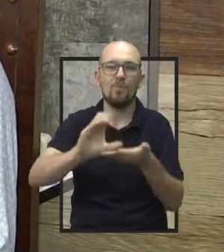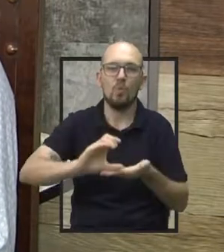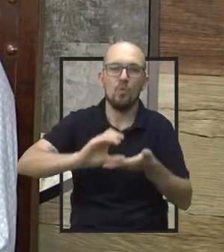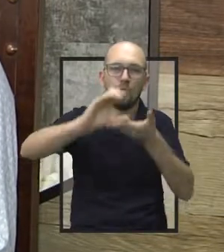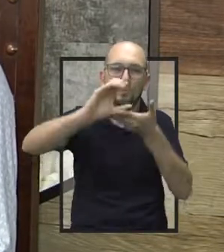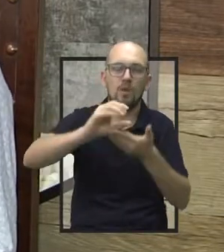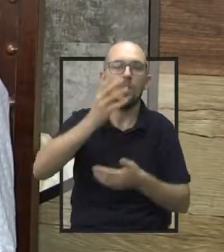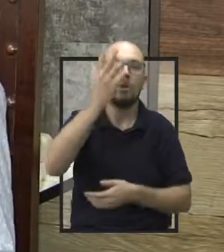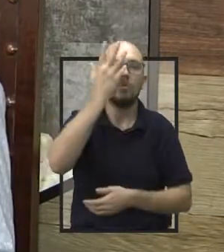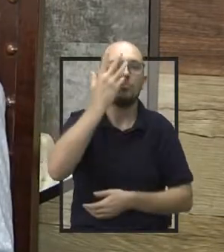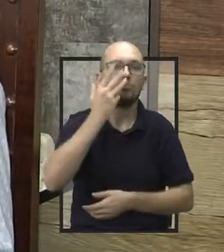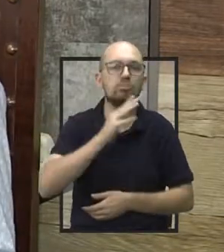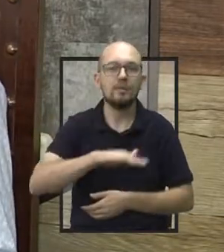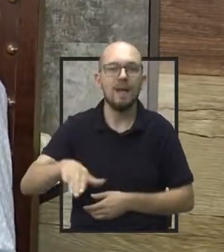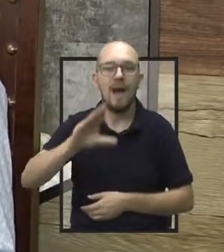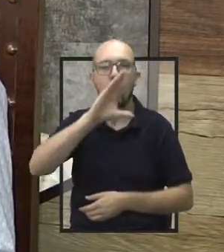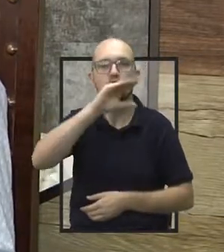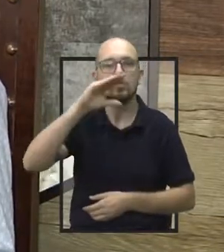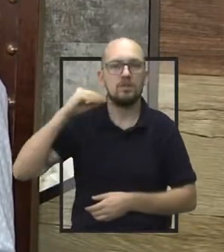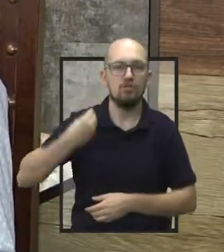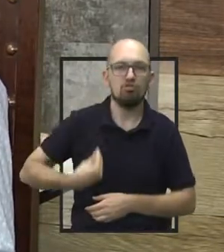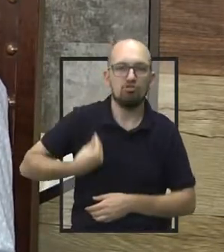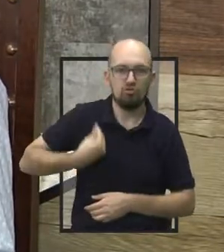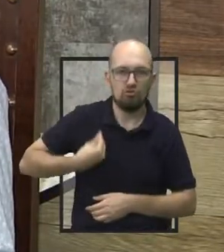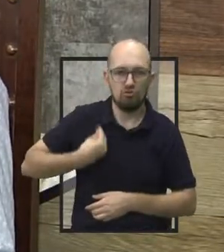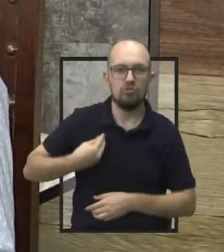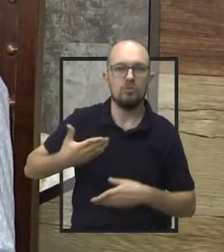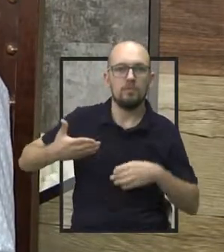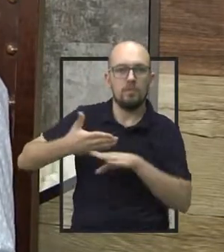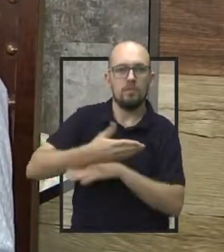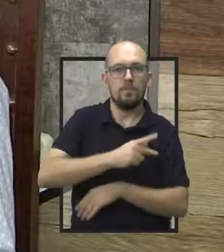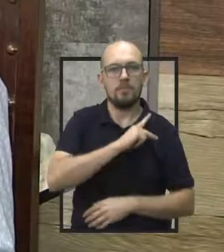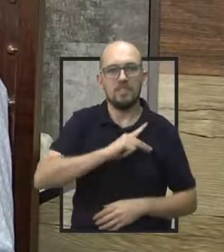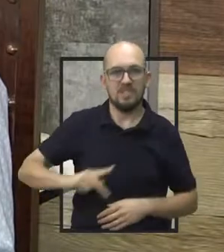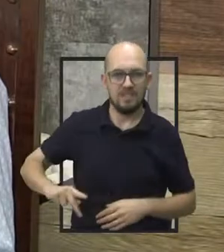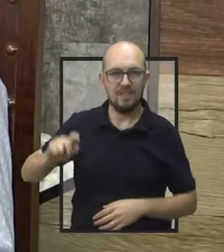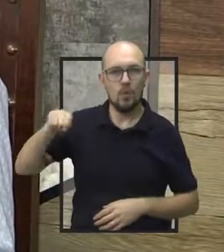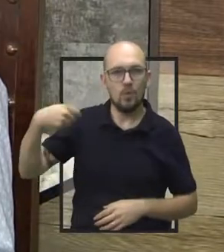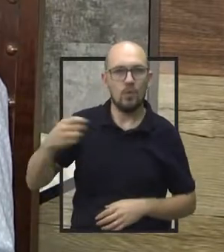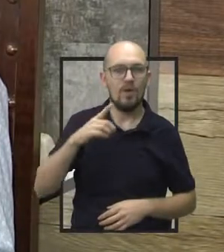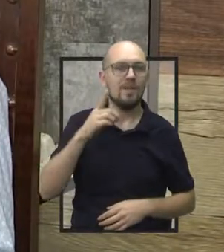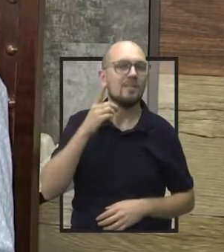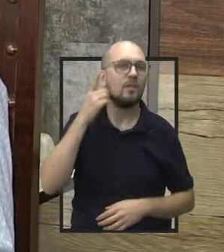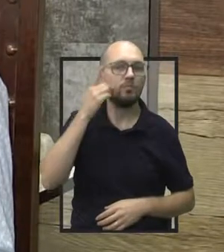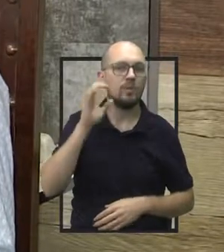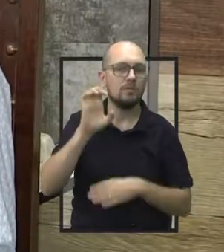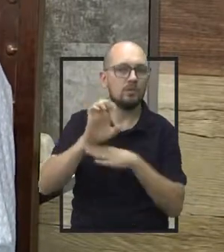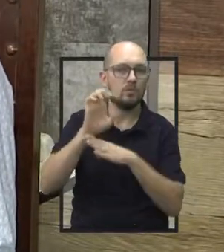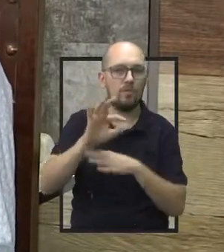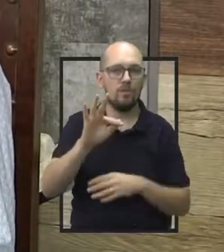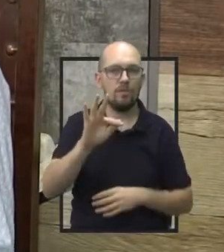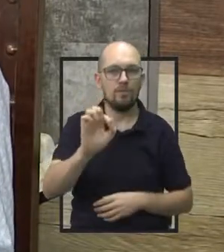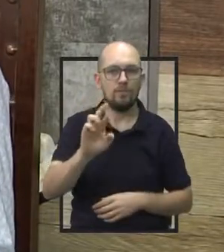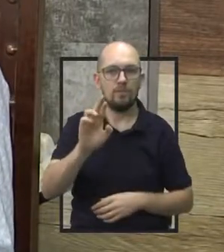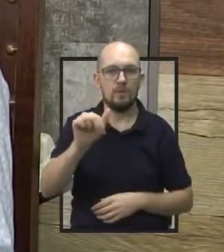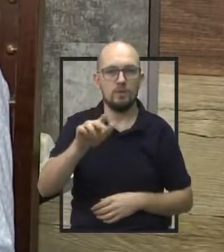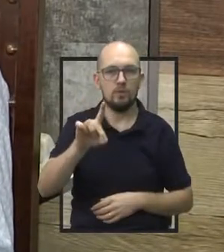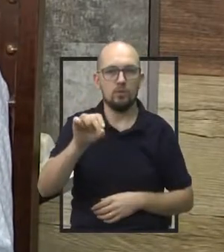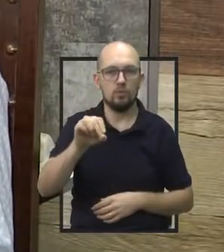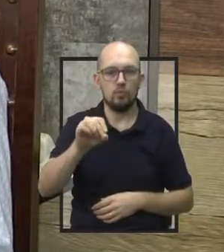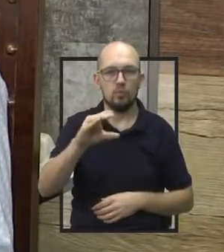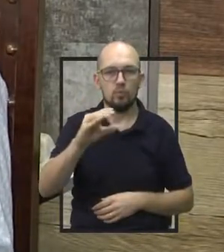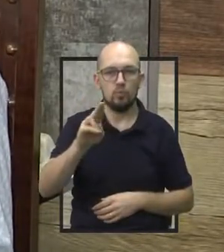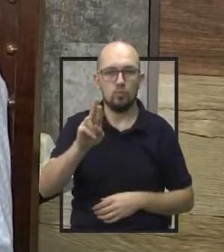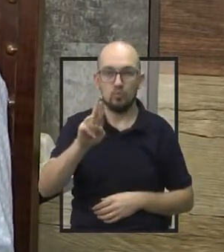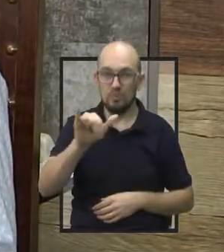e do Adolescente. Nós tivemos a presença do presidente do Condeca, que é o deputado estadual Fernando Cury, e também a participação de